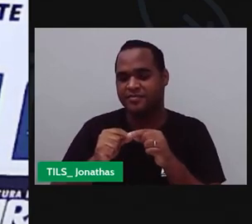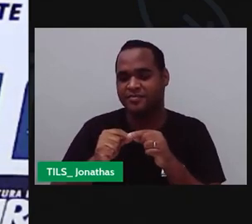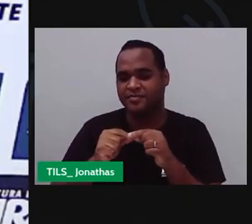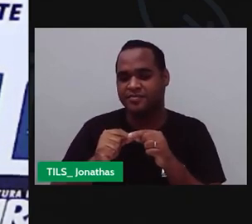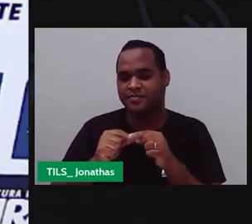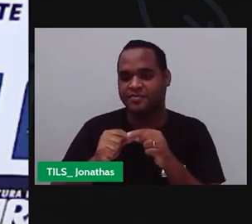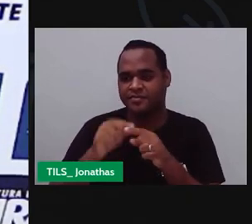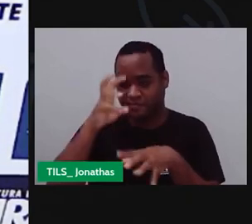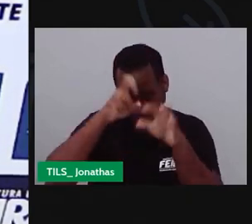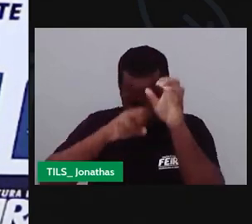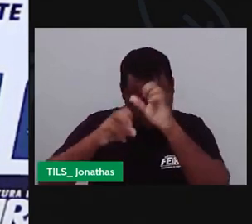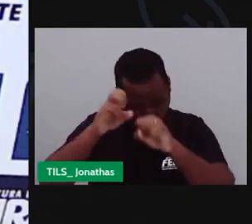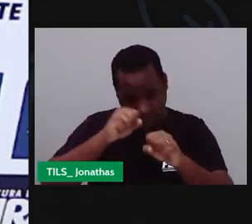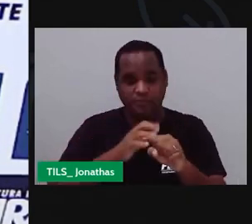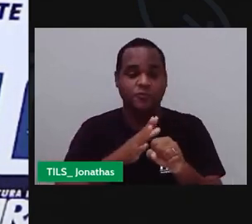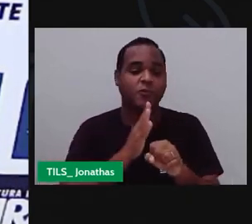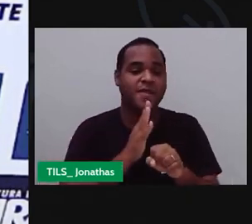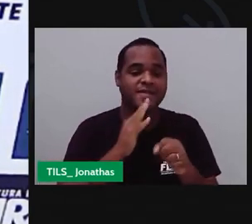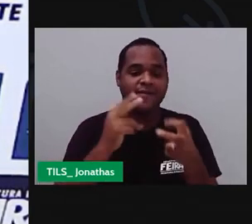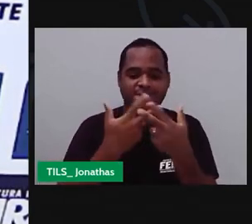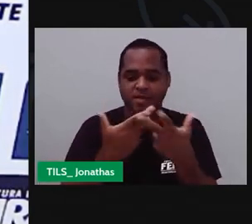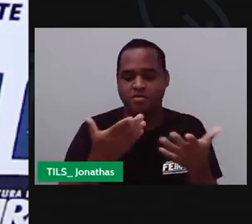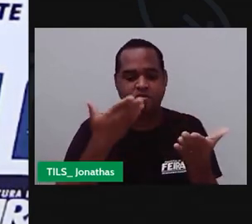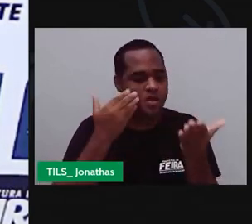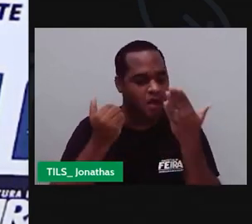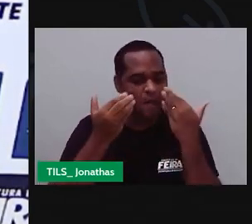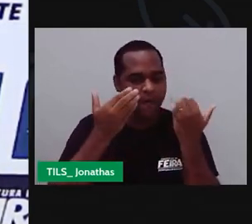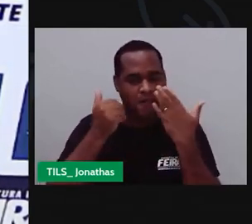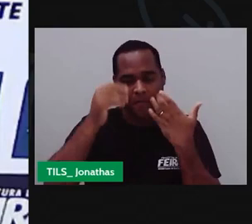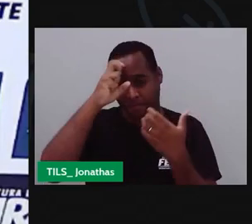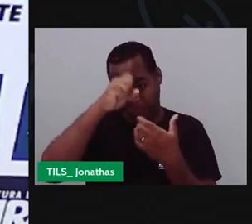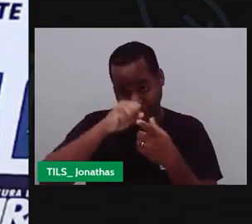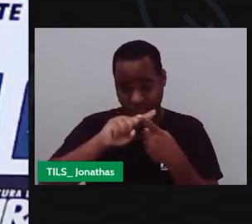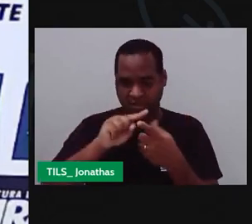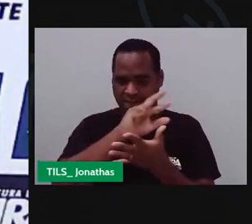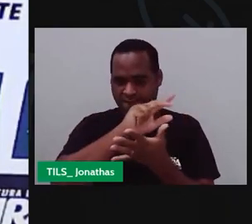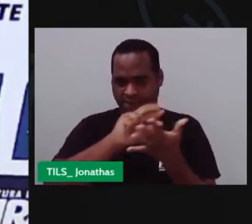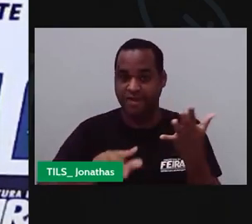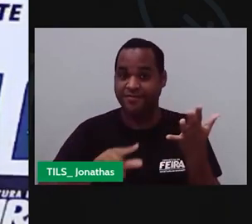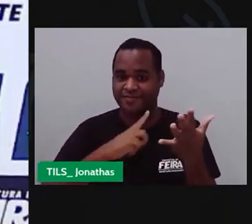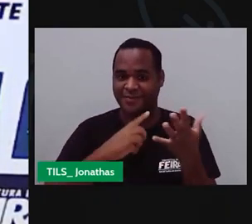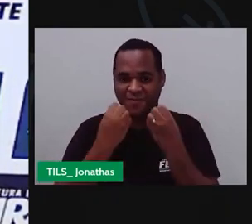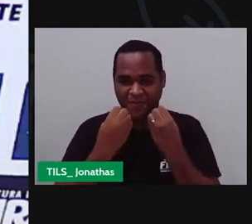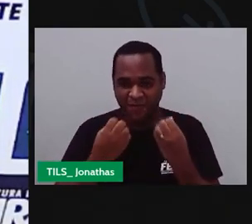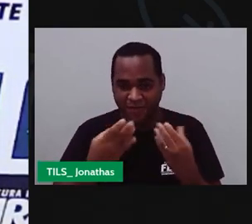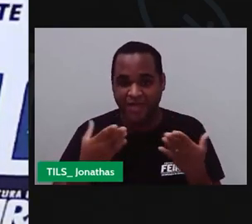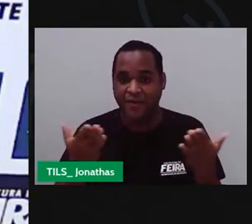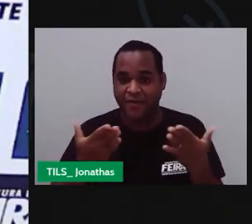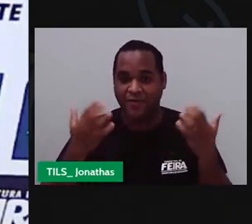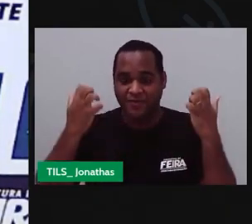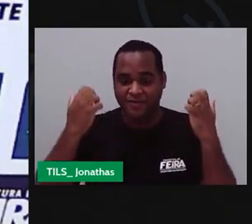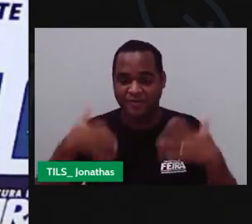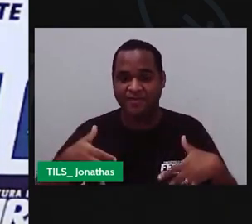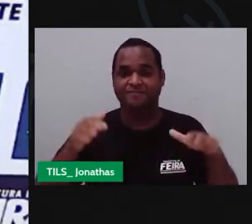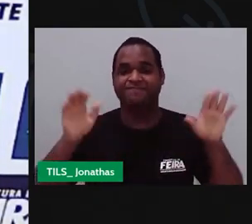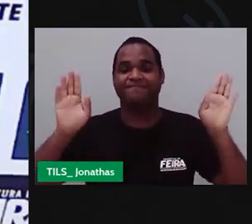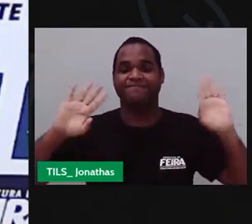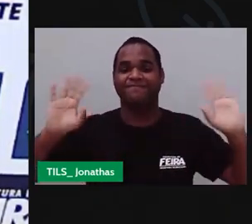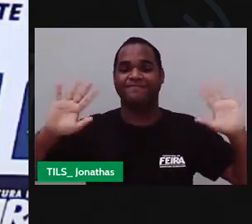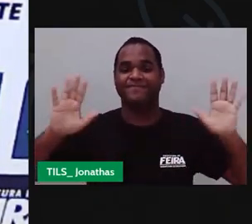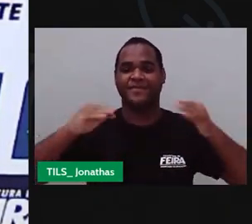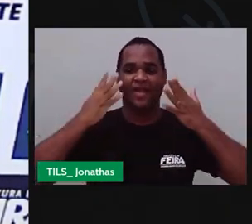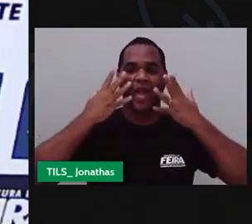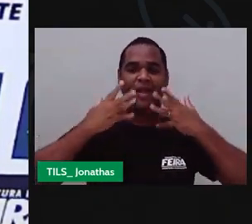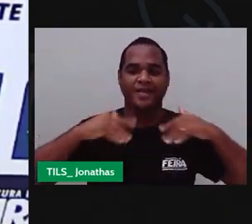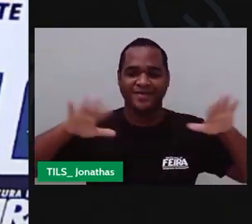Aprender O conhecimento Para produzir Esse desenho Representando A diversidade Agora a gente Vai se despedir Tá